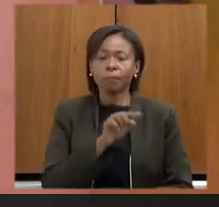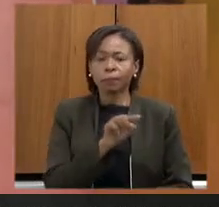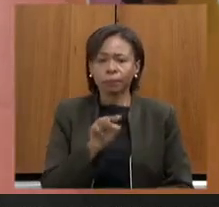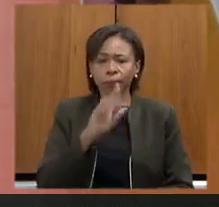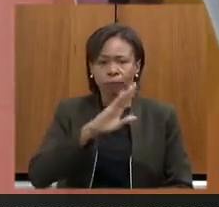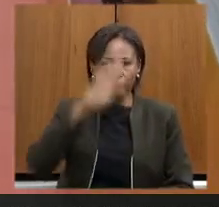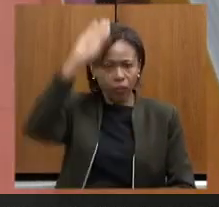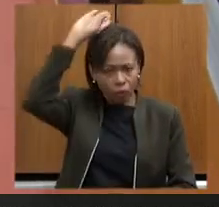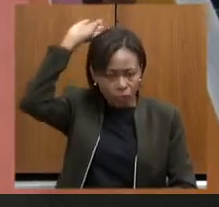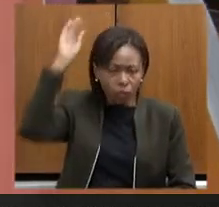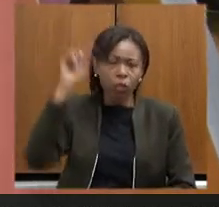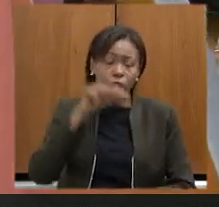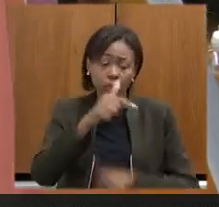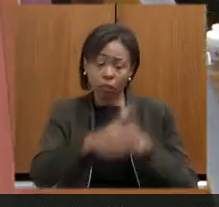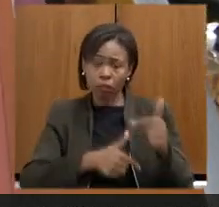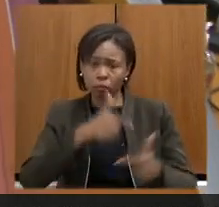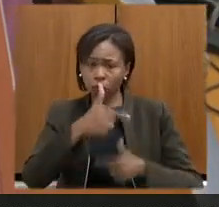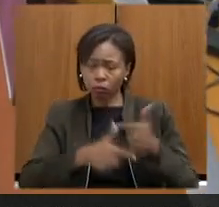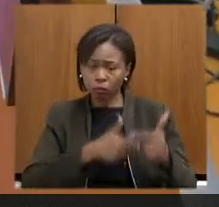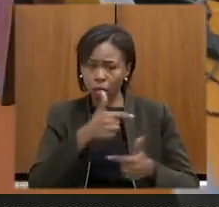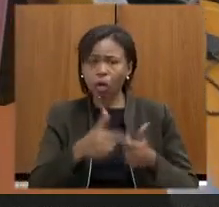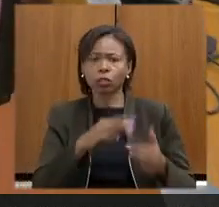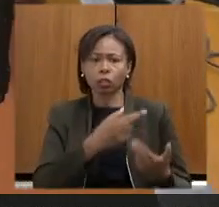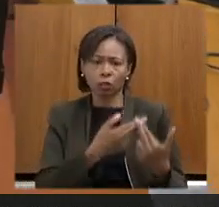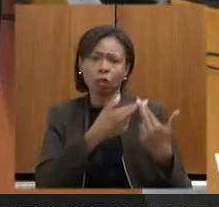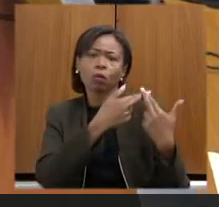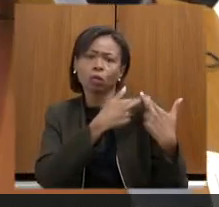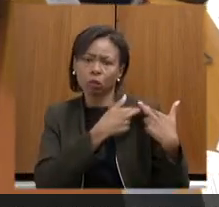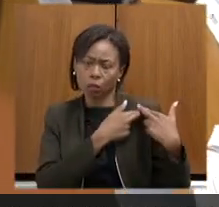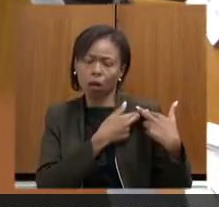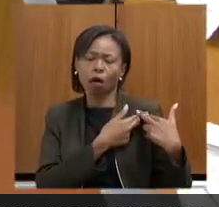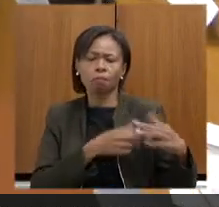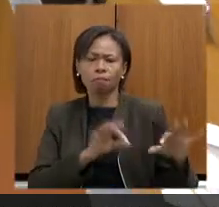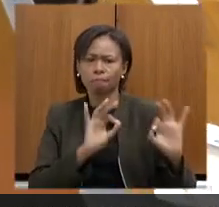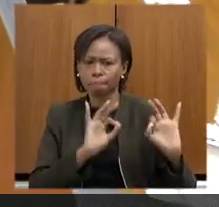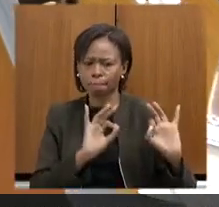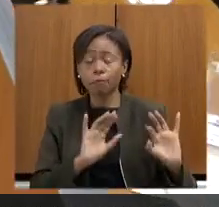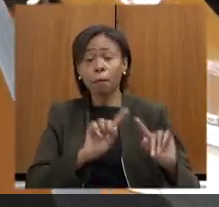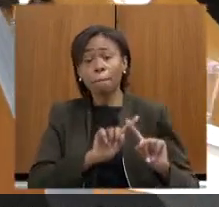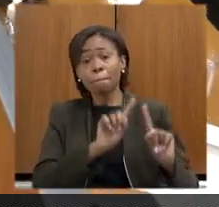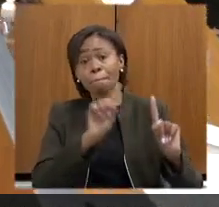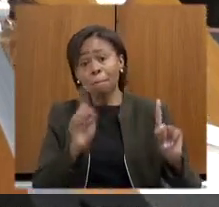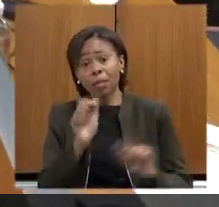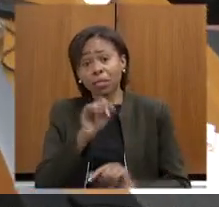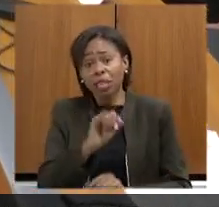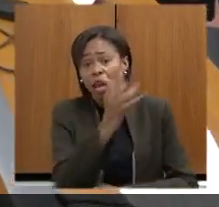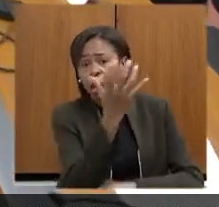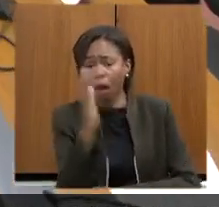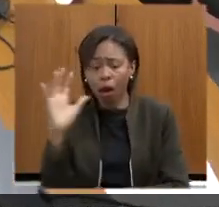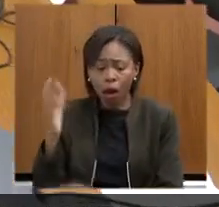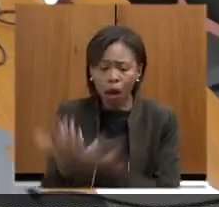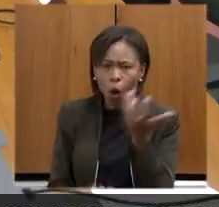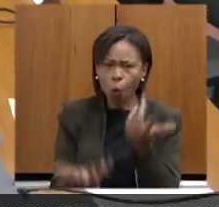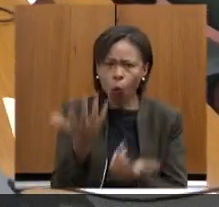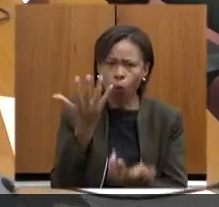dentro das suas atividades as suas atribuições uma atribuição muito nobre mas quando tem uma queimada foi o que